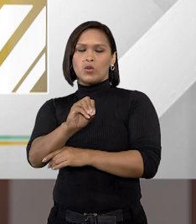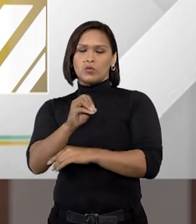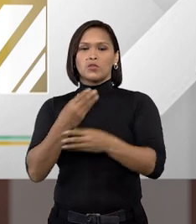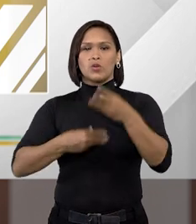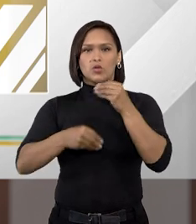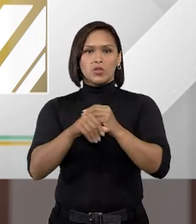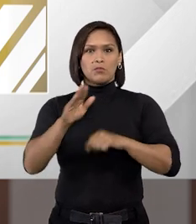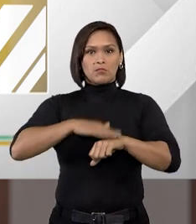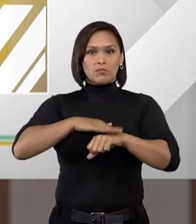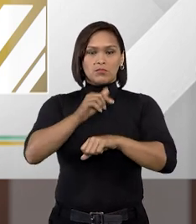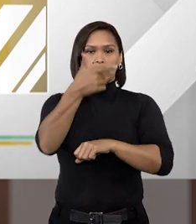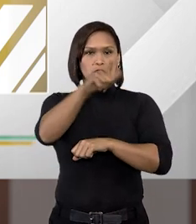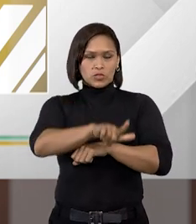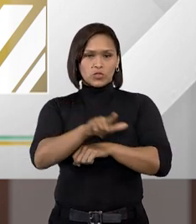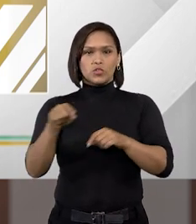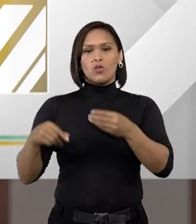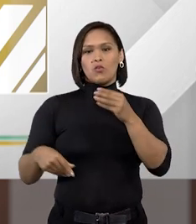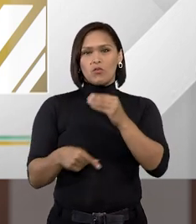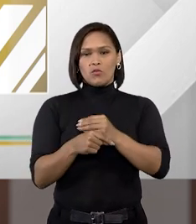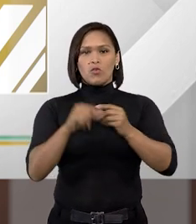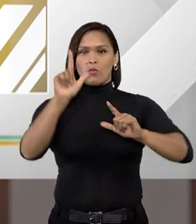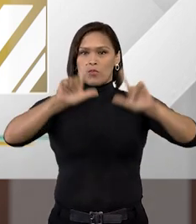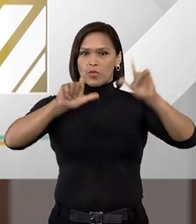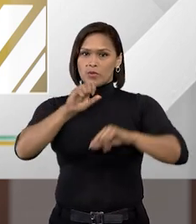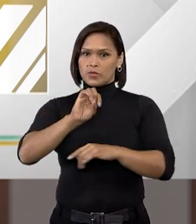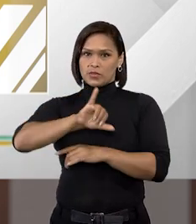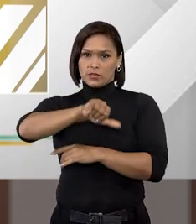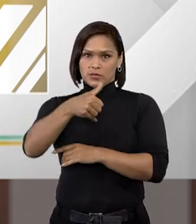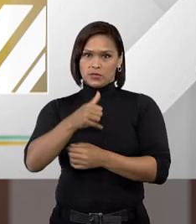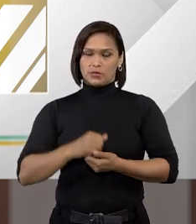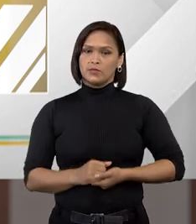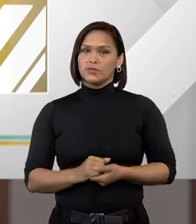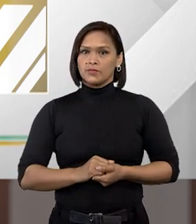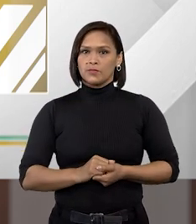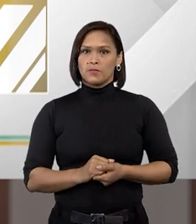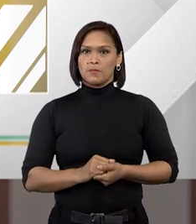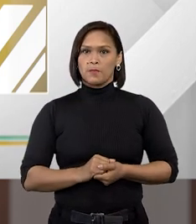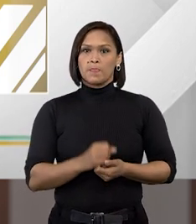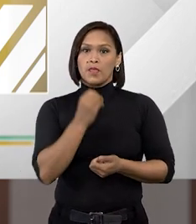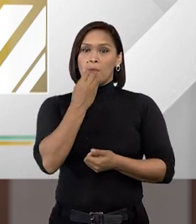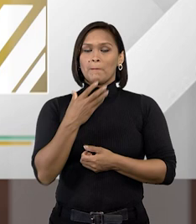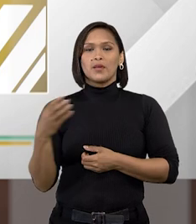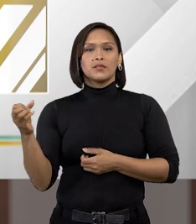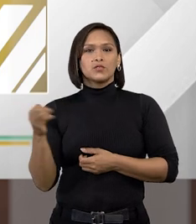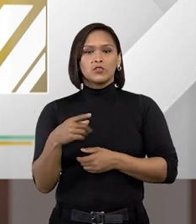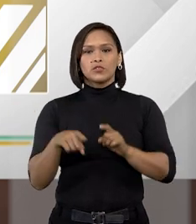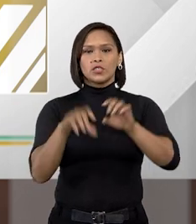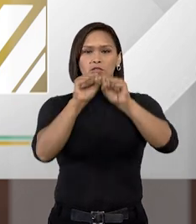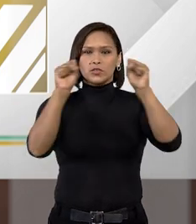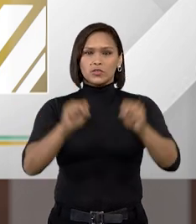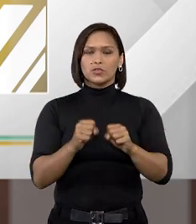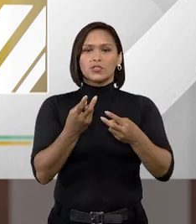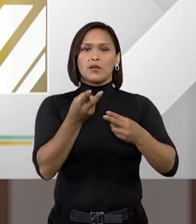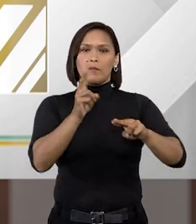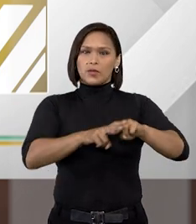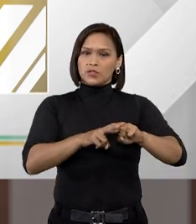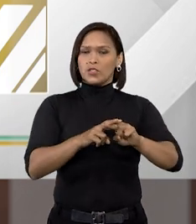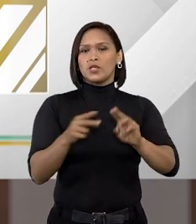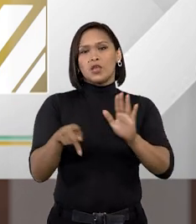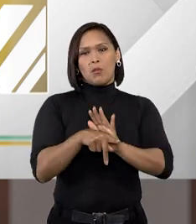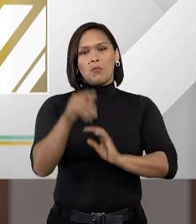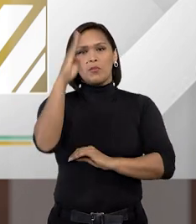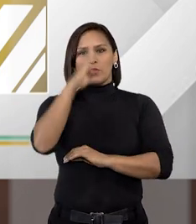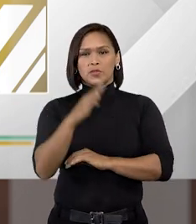e poder contribuir mais uma vez com o programa do STJ. Bem, não é novidade que o sistema prisional brasileiro é